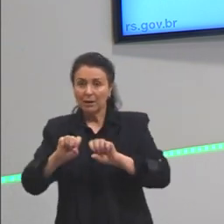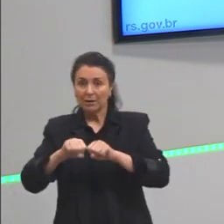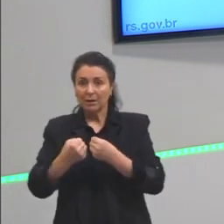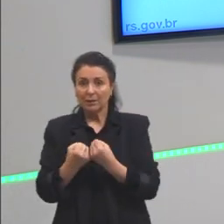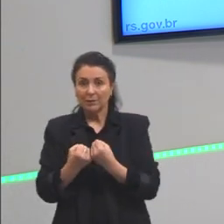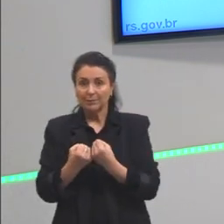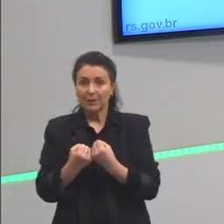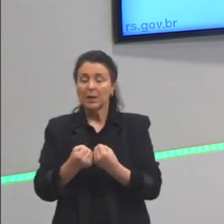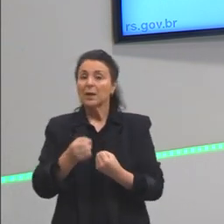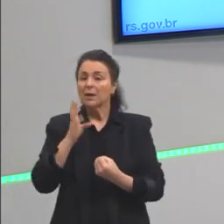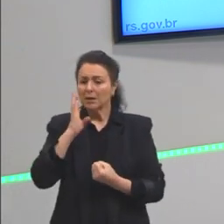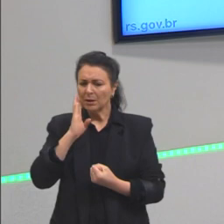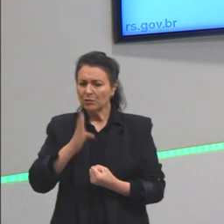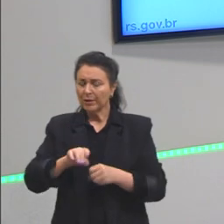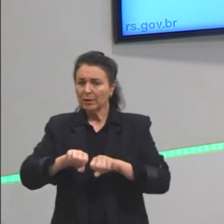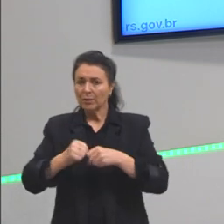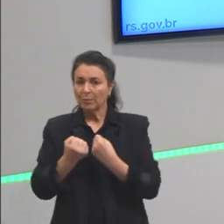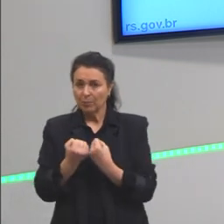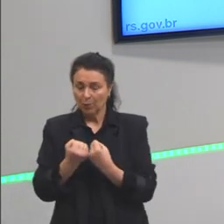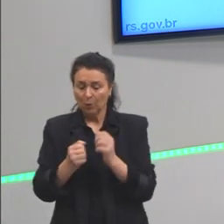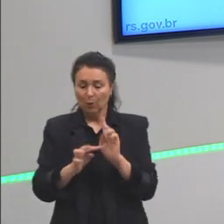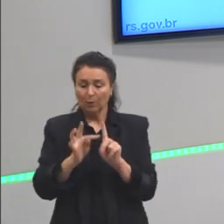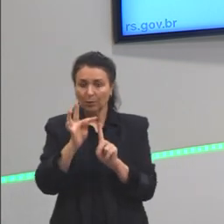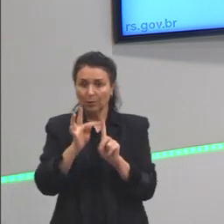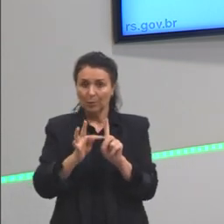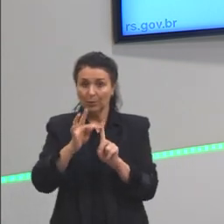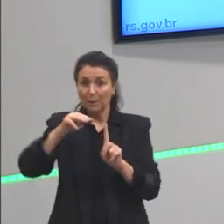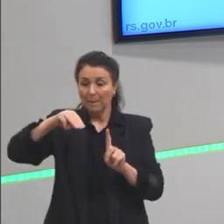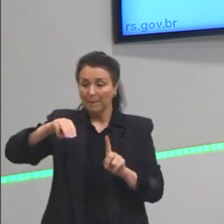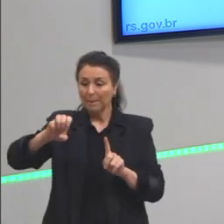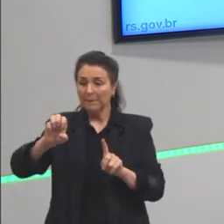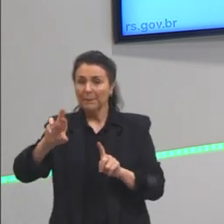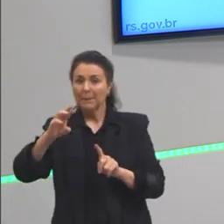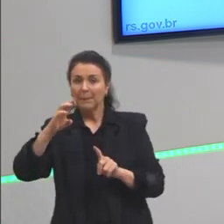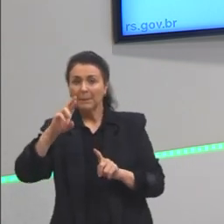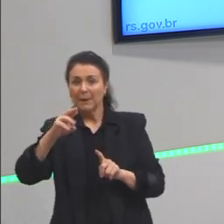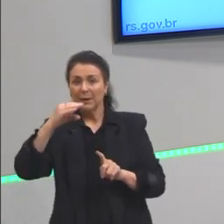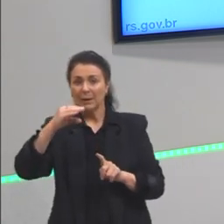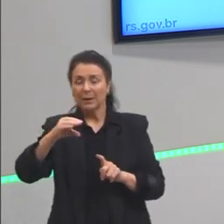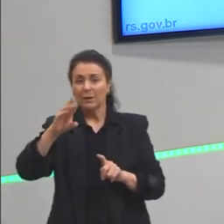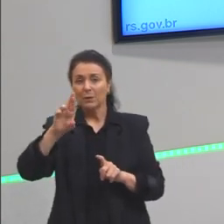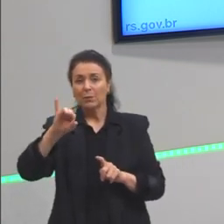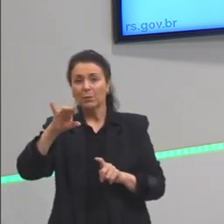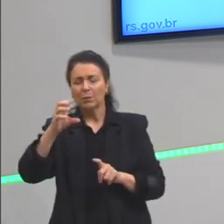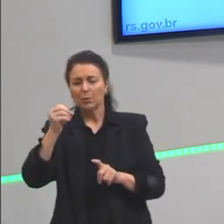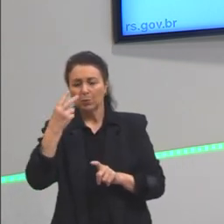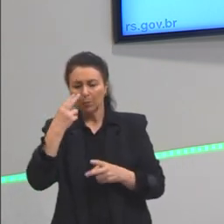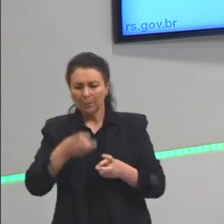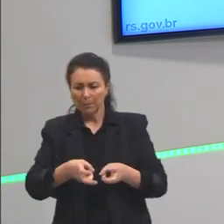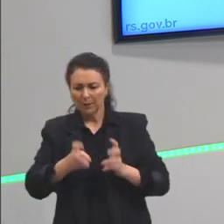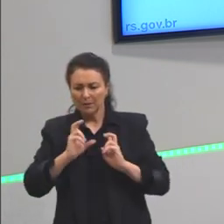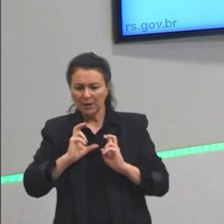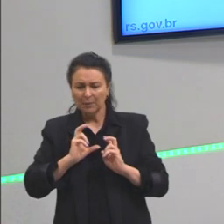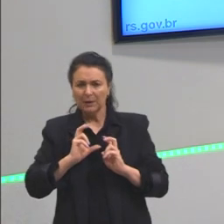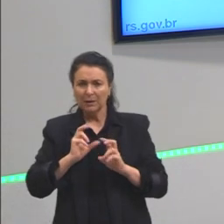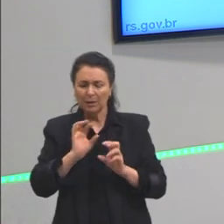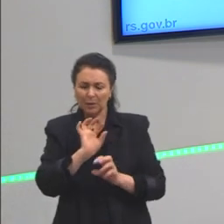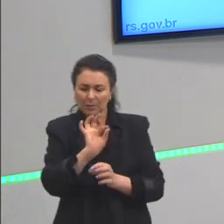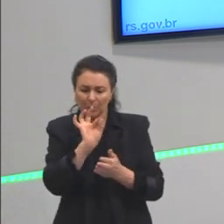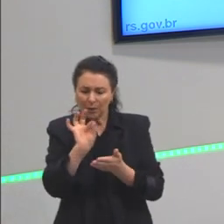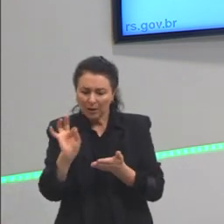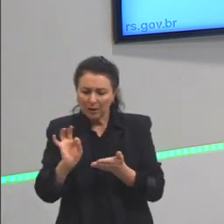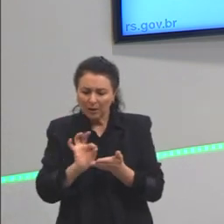tenha quebrado um termômetro de Mercúrio, vai ver que ele fica algumas bolinhas prateadas, assim, líquidas, que a gente encosta,